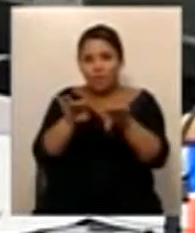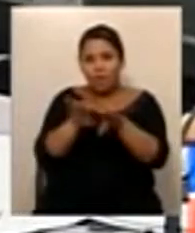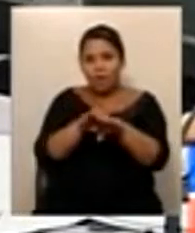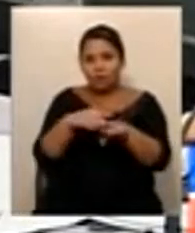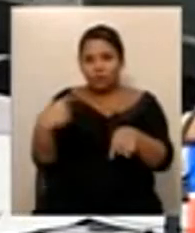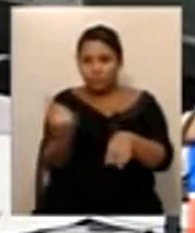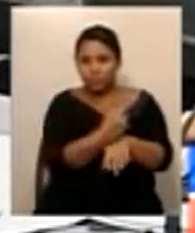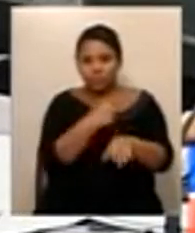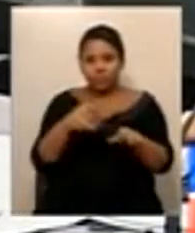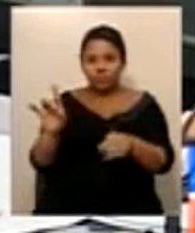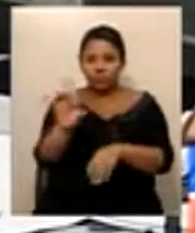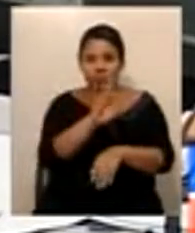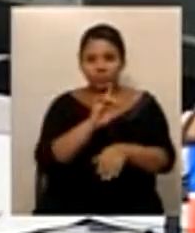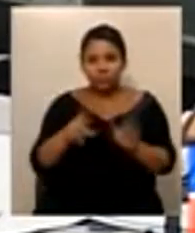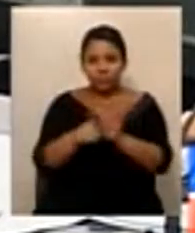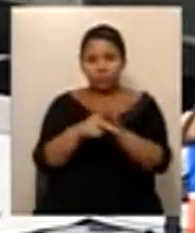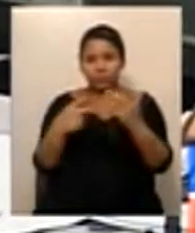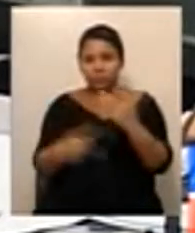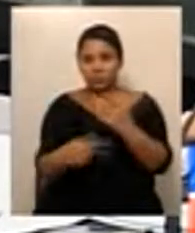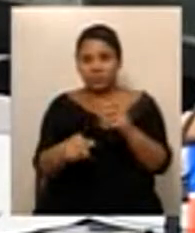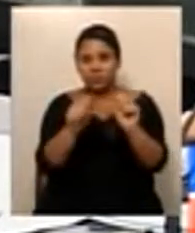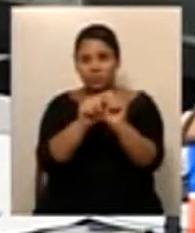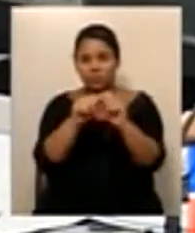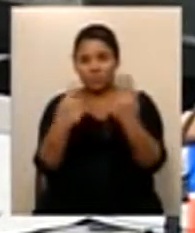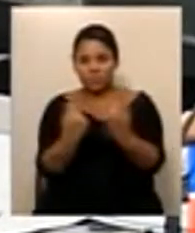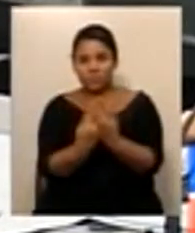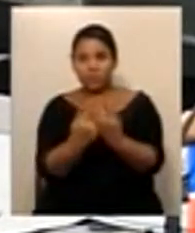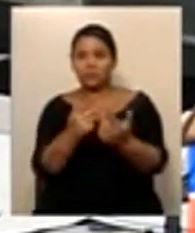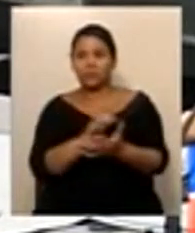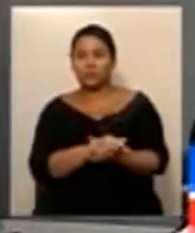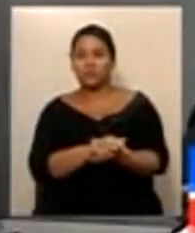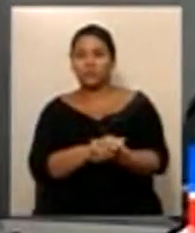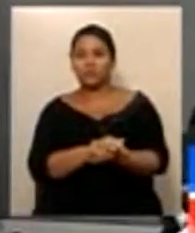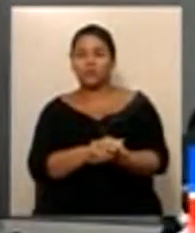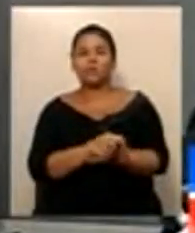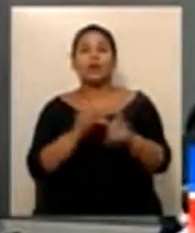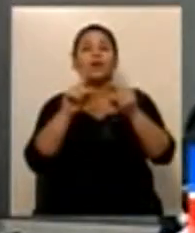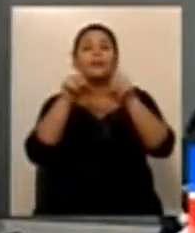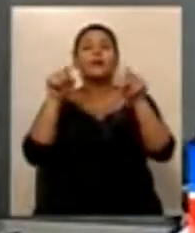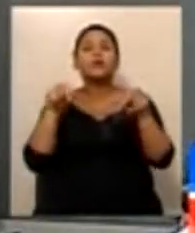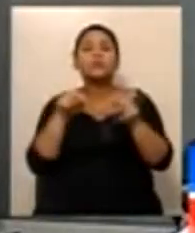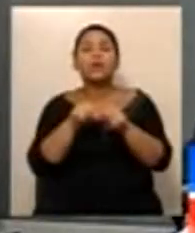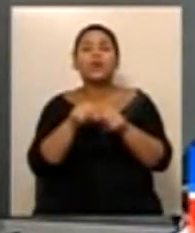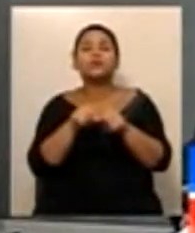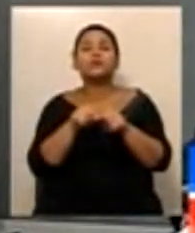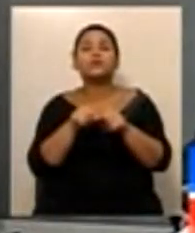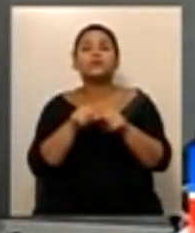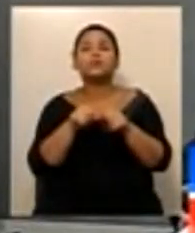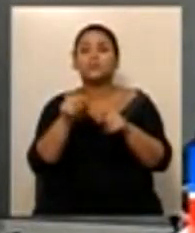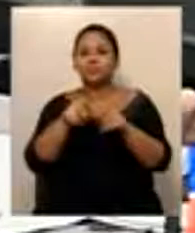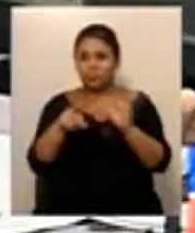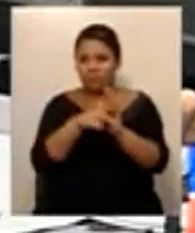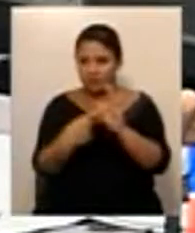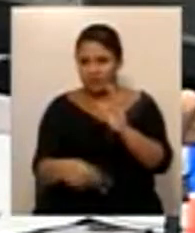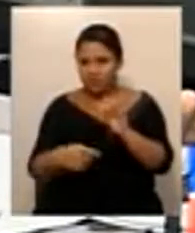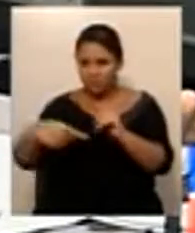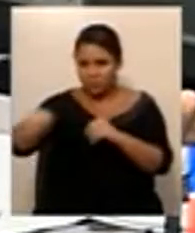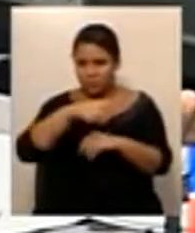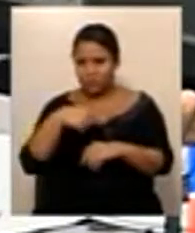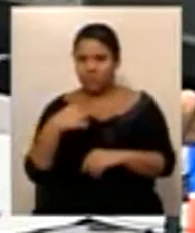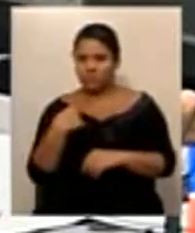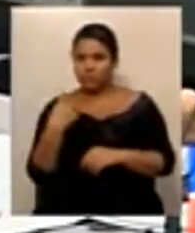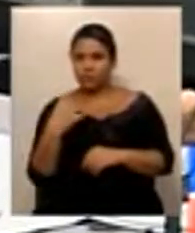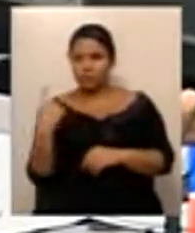esse, a origem desse projeto é a Assembleia Legislativa, não é isso? É que tem que ser. Conforme dispõe